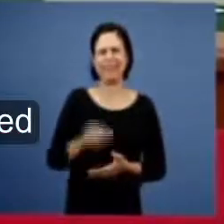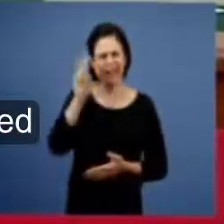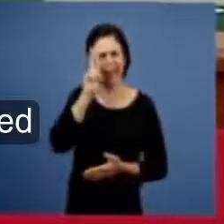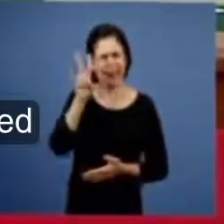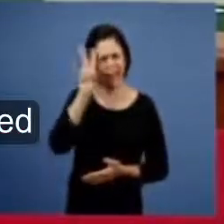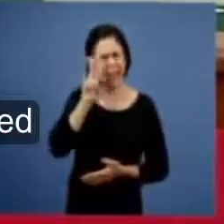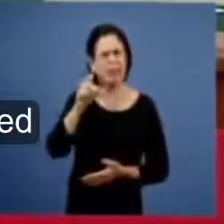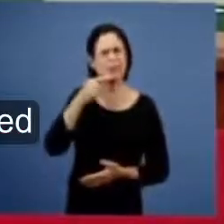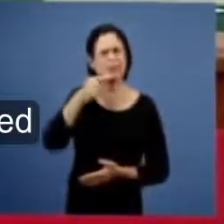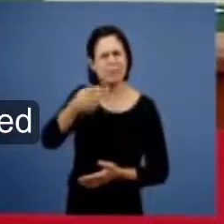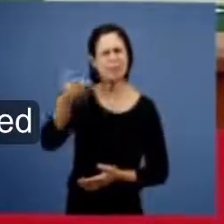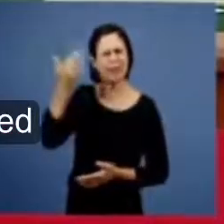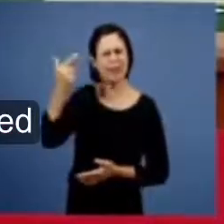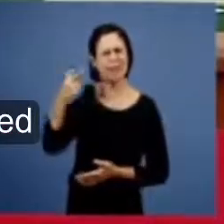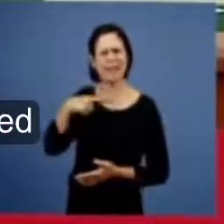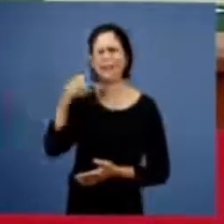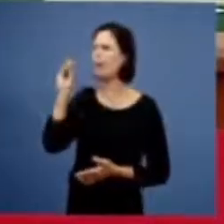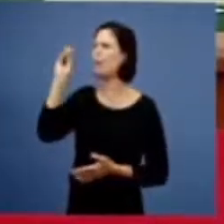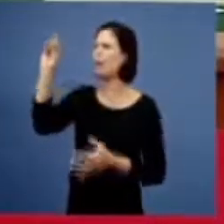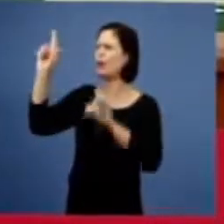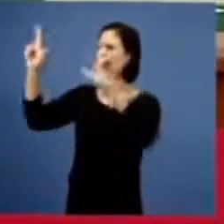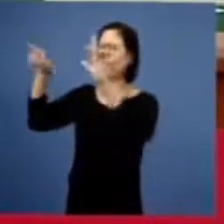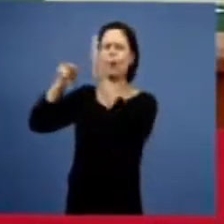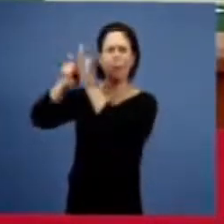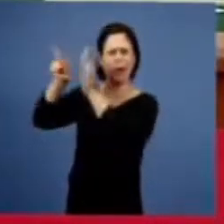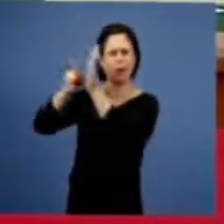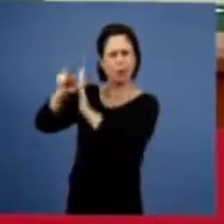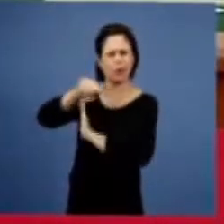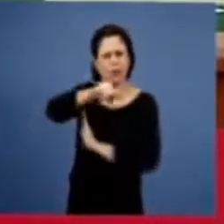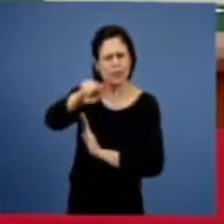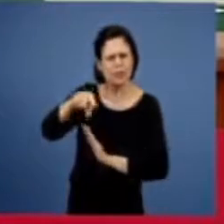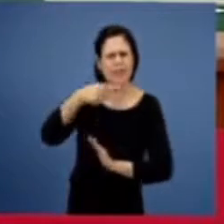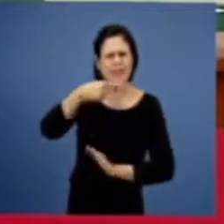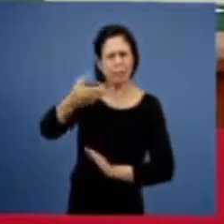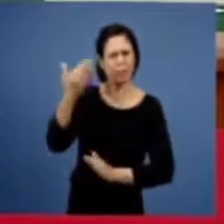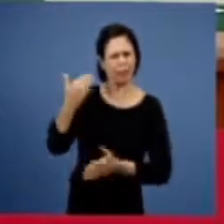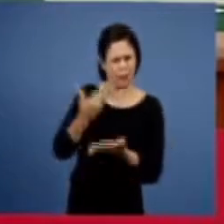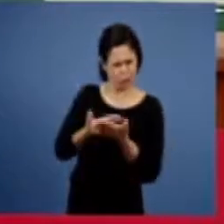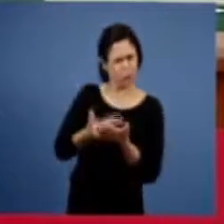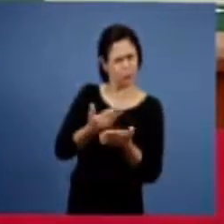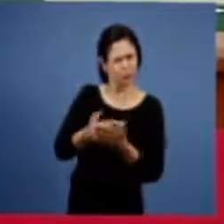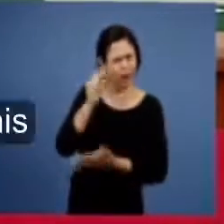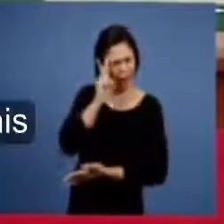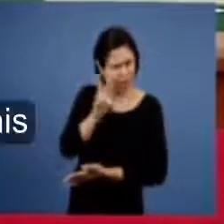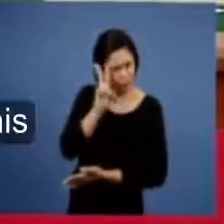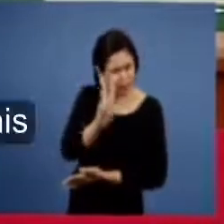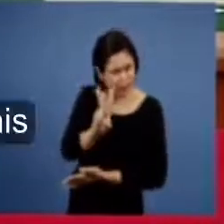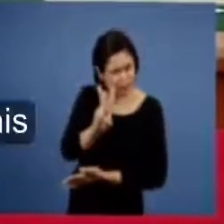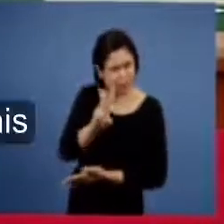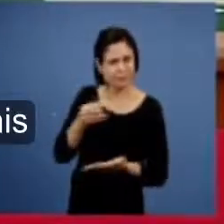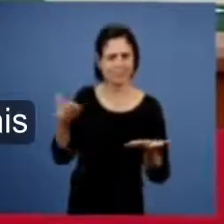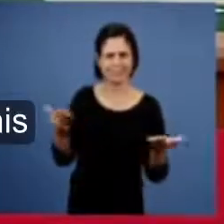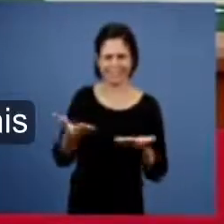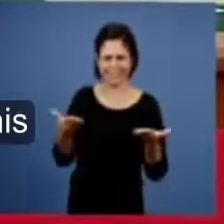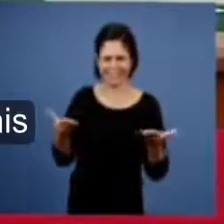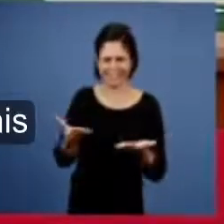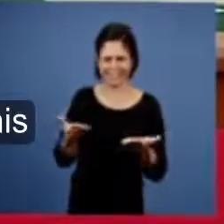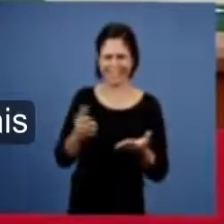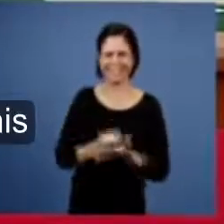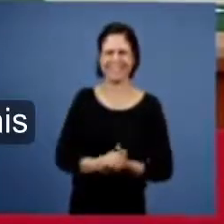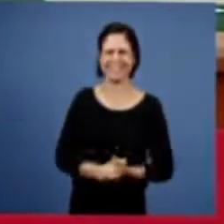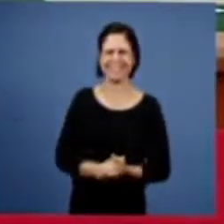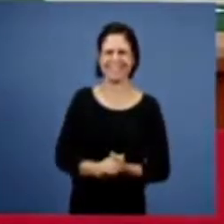perguntas, que ficaram até publicadas no nosso site, para os irmãos terem acesso. E hoje estaremos aqui,